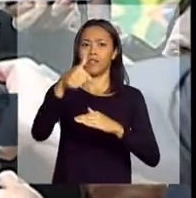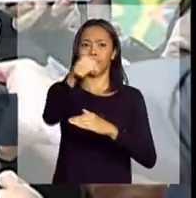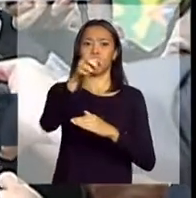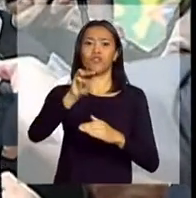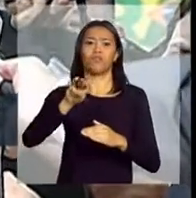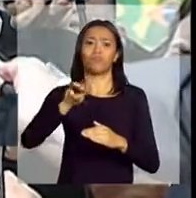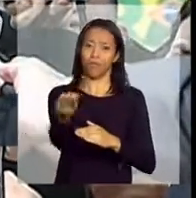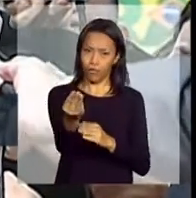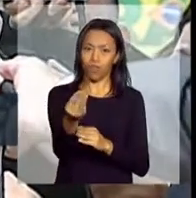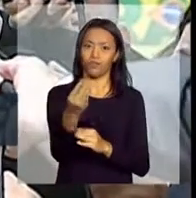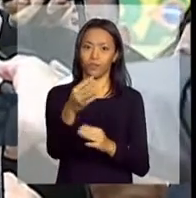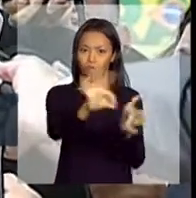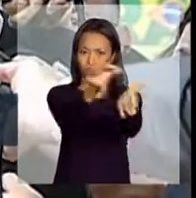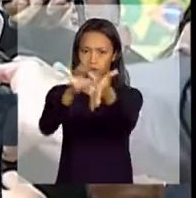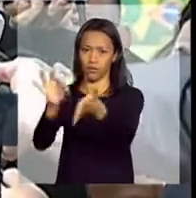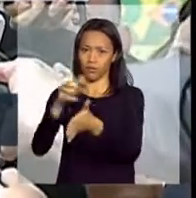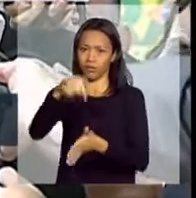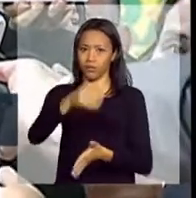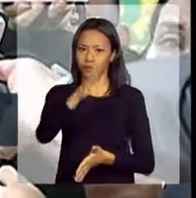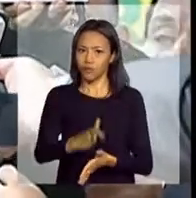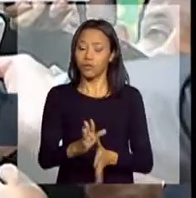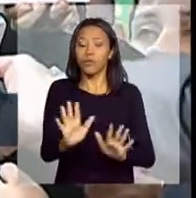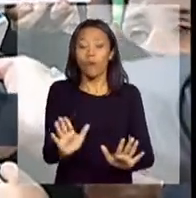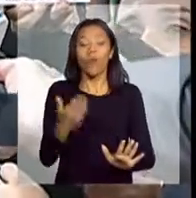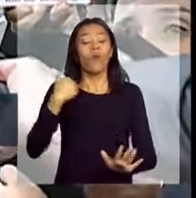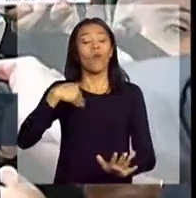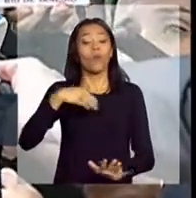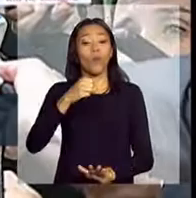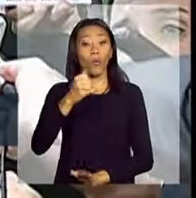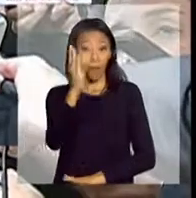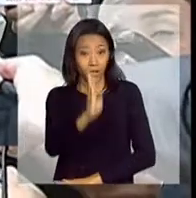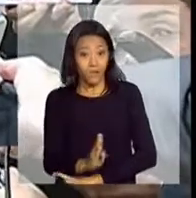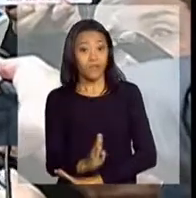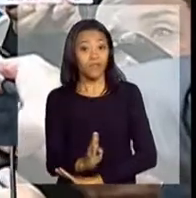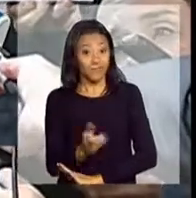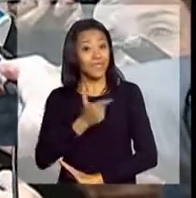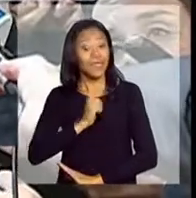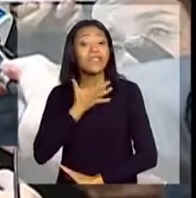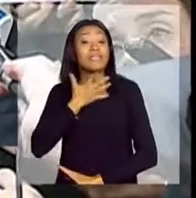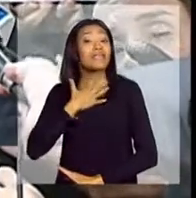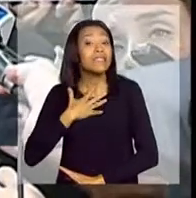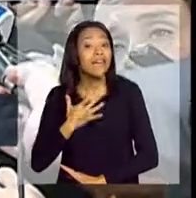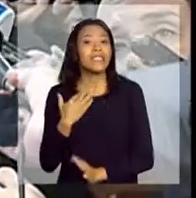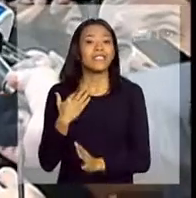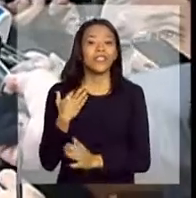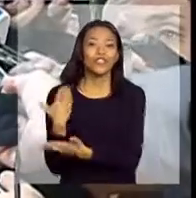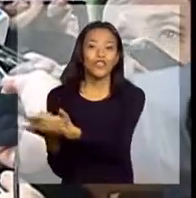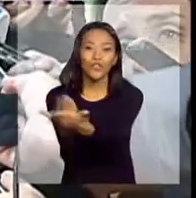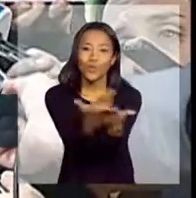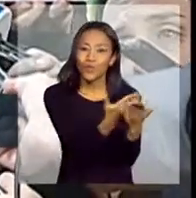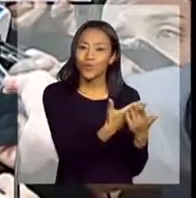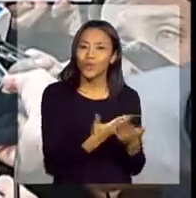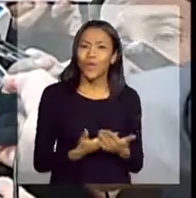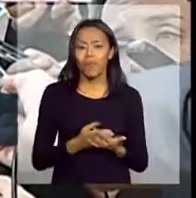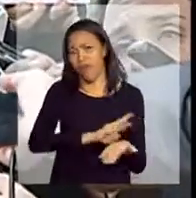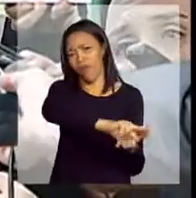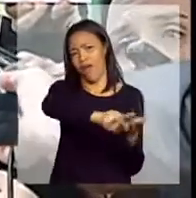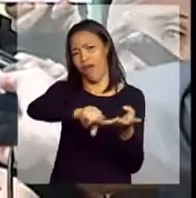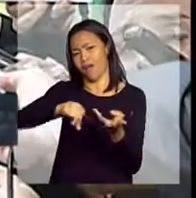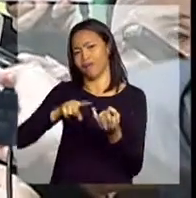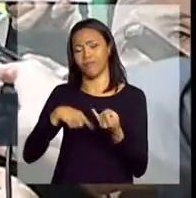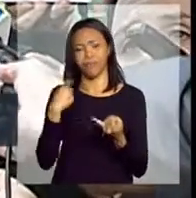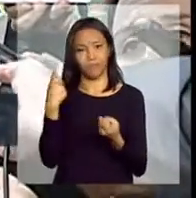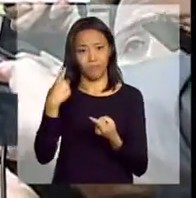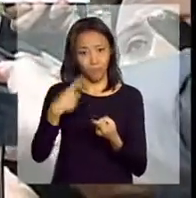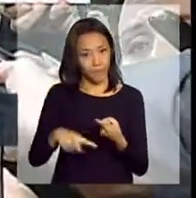Eu acho que o Brasil tem esse desejo de estudar por várias razões. A primeira,